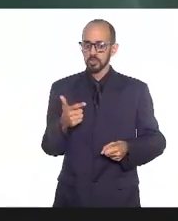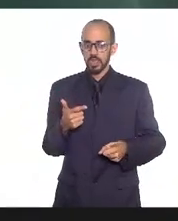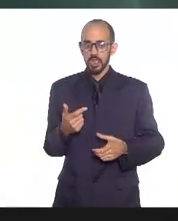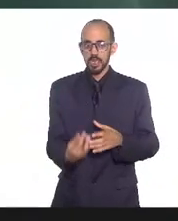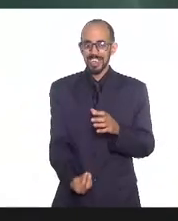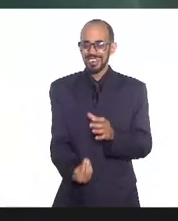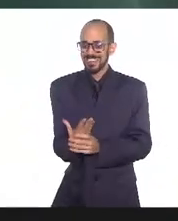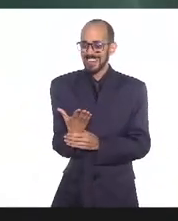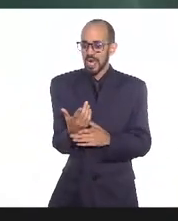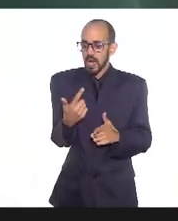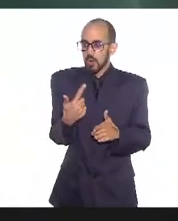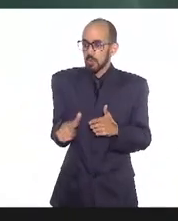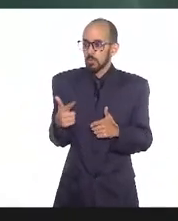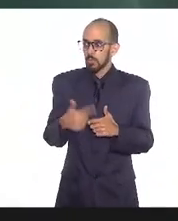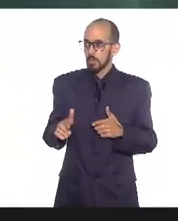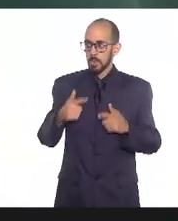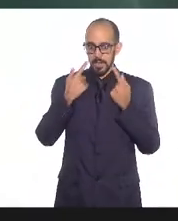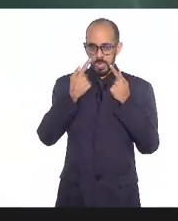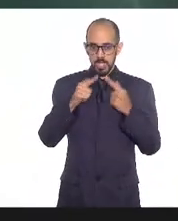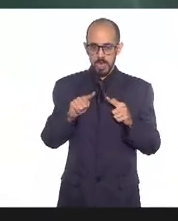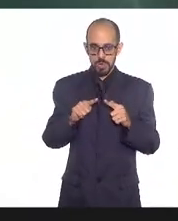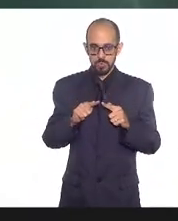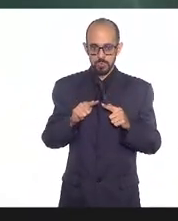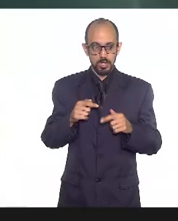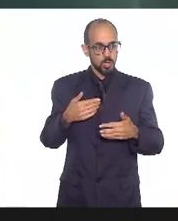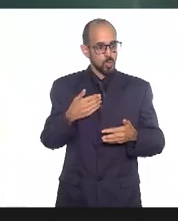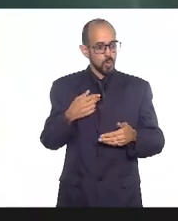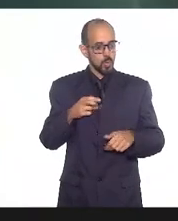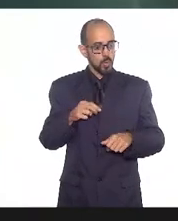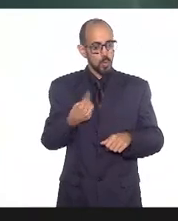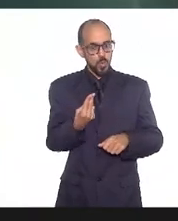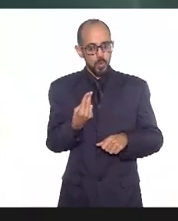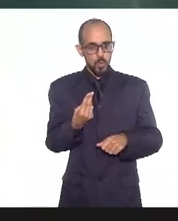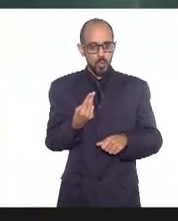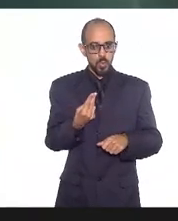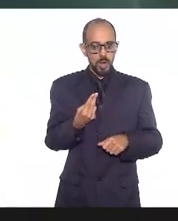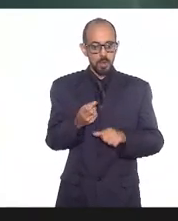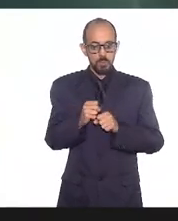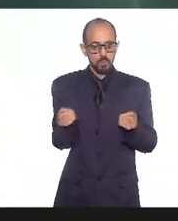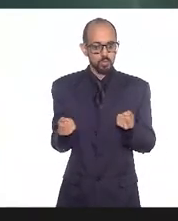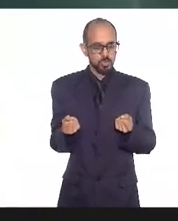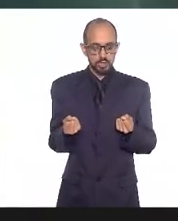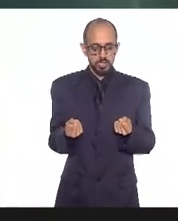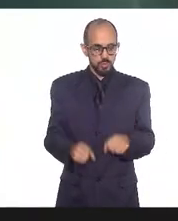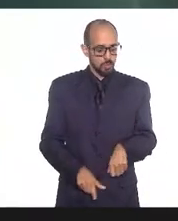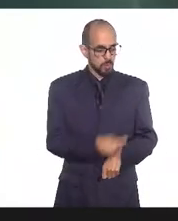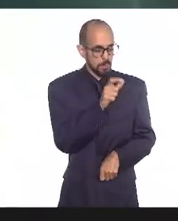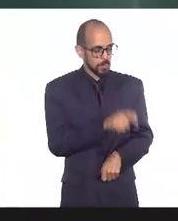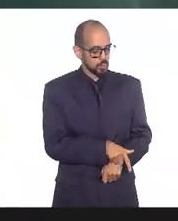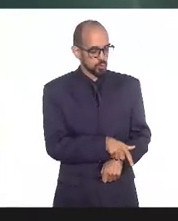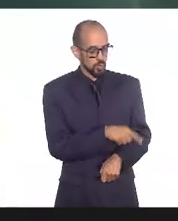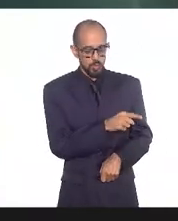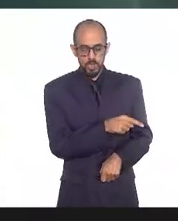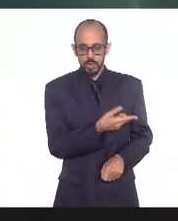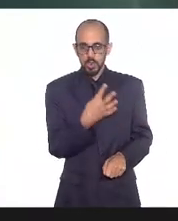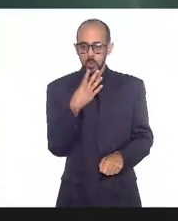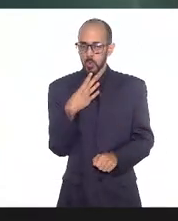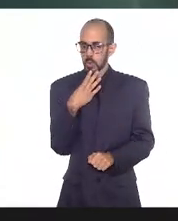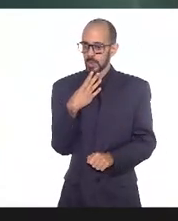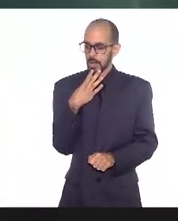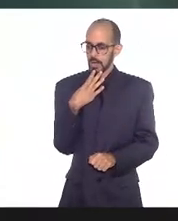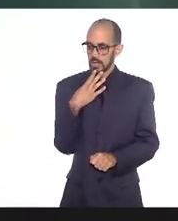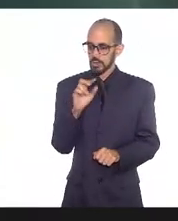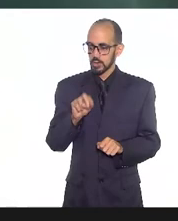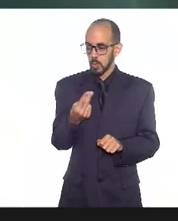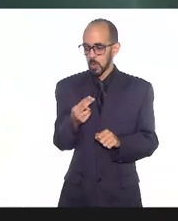tem nenhum de nós também por outro lado que não conheça alguém que não tenha um amigo conhecido um familiar que não tenha